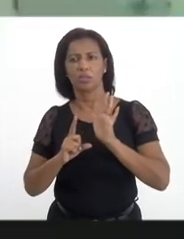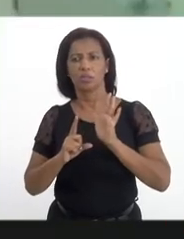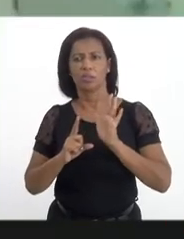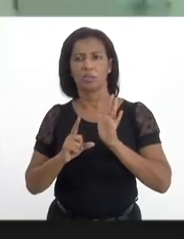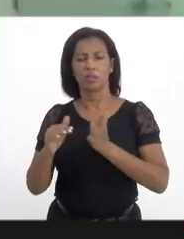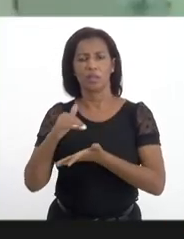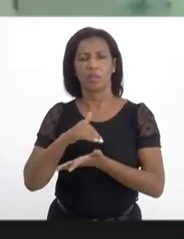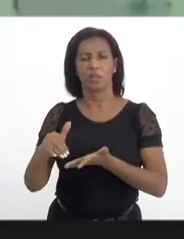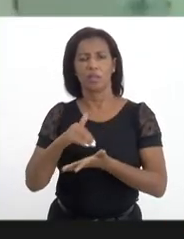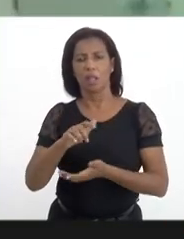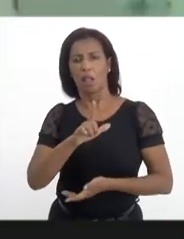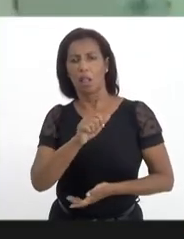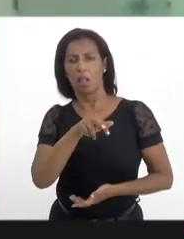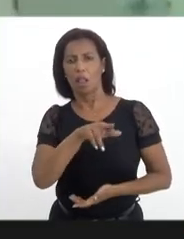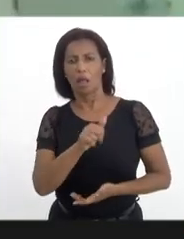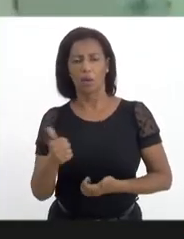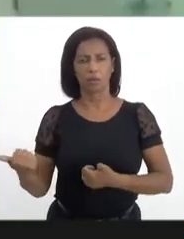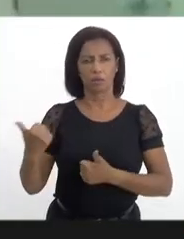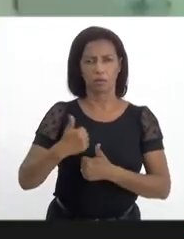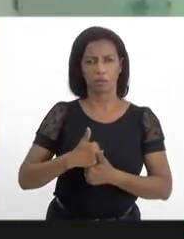Representando a secretária Laura Carneiro.